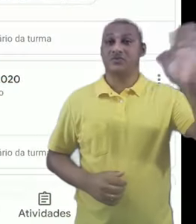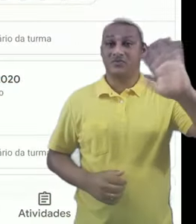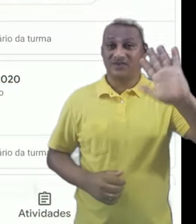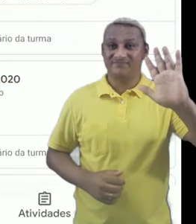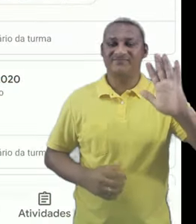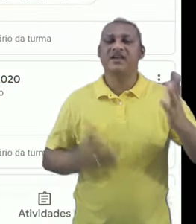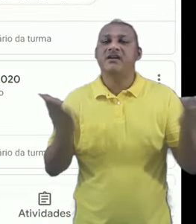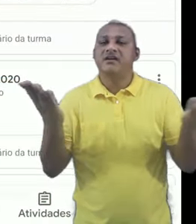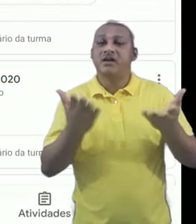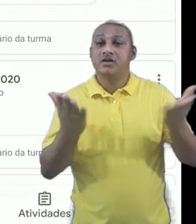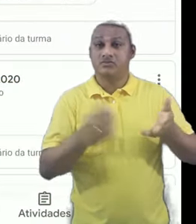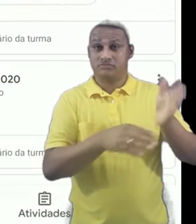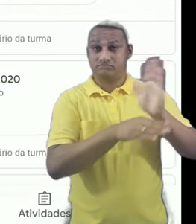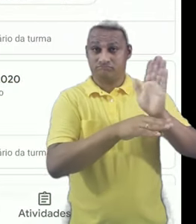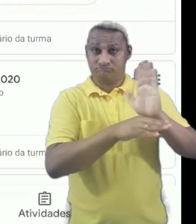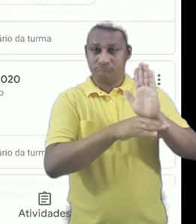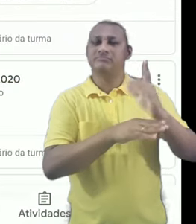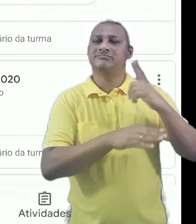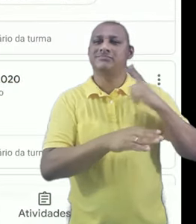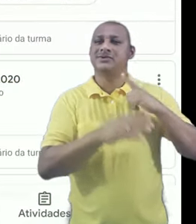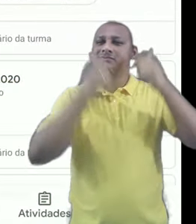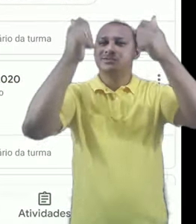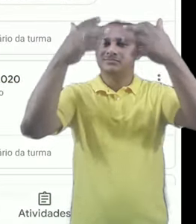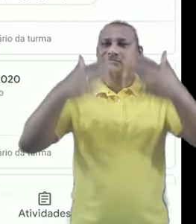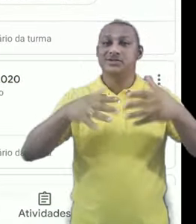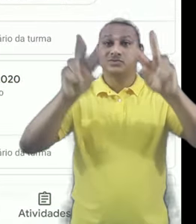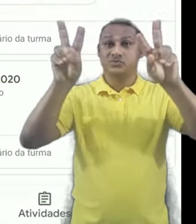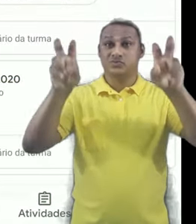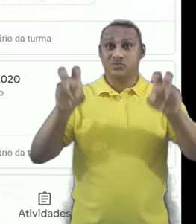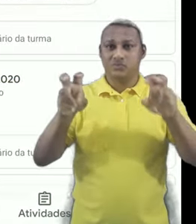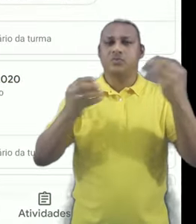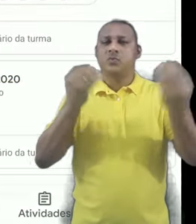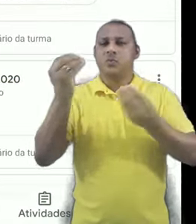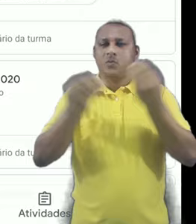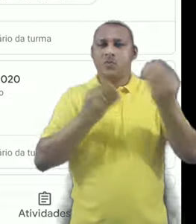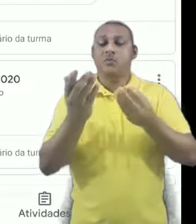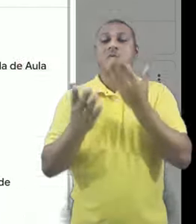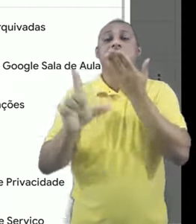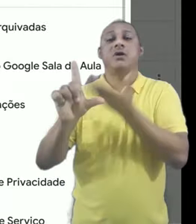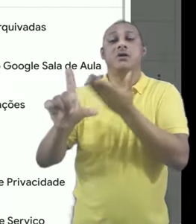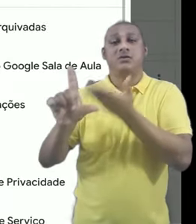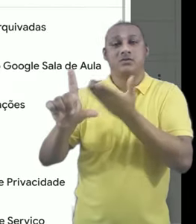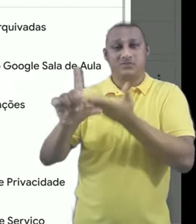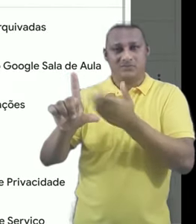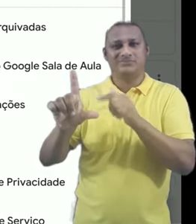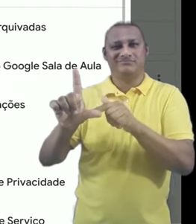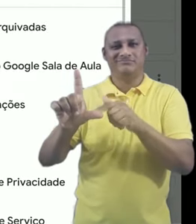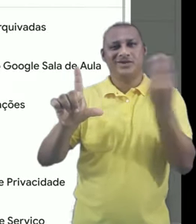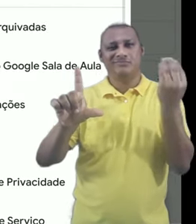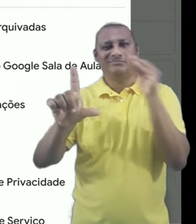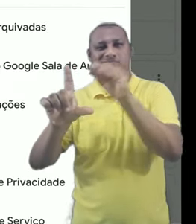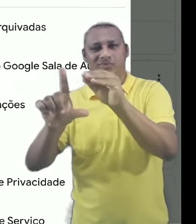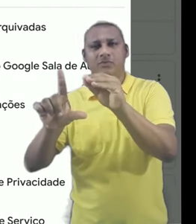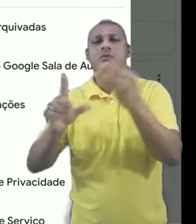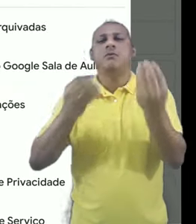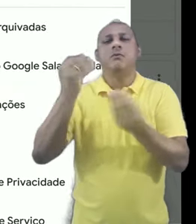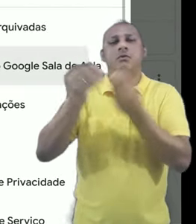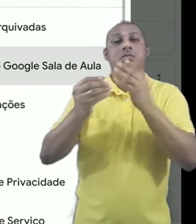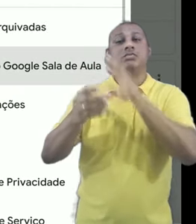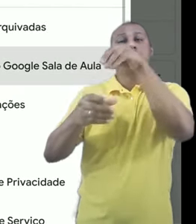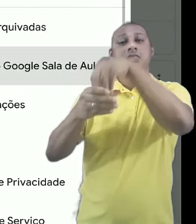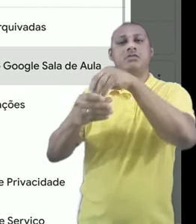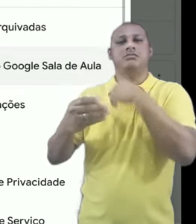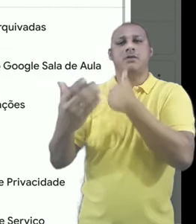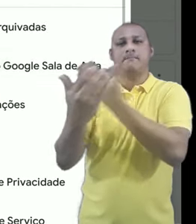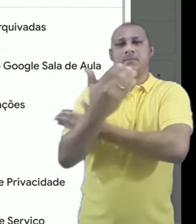Olá, neste vídeo mostrarei a pasta da turma no Drive. No canto superior, abra o menu Sanduíche, depois clique em Pasta do